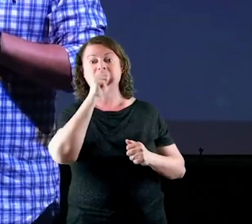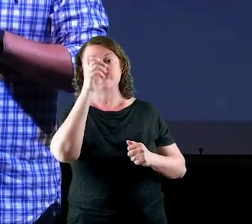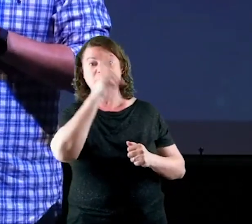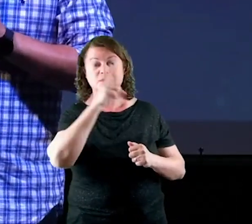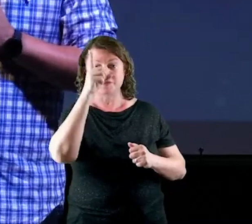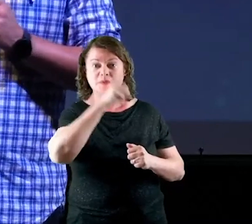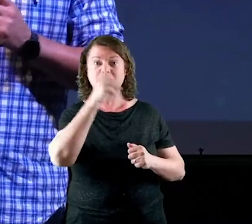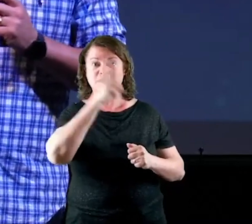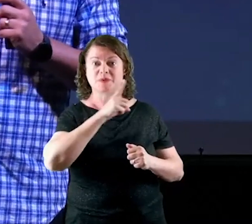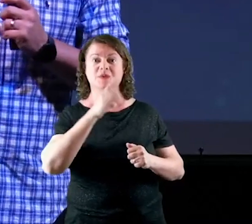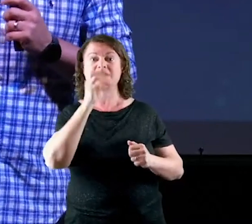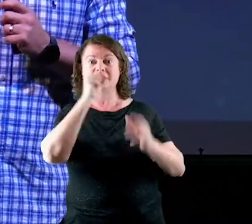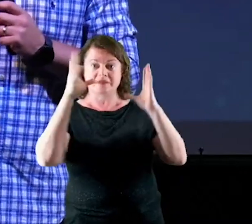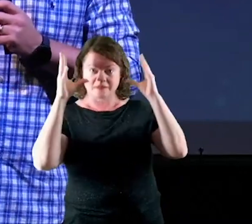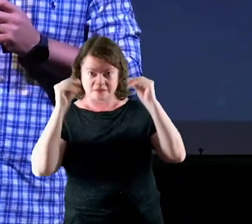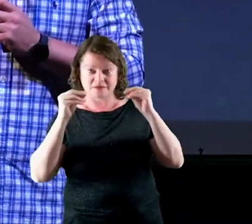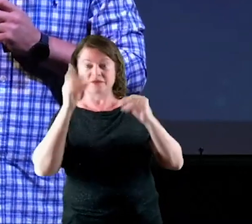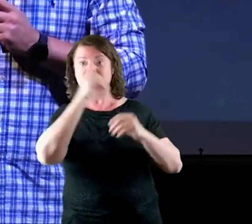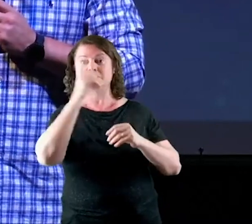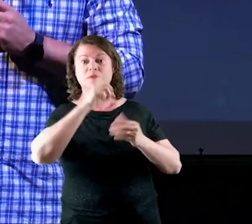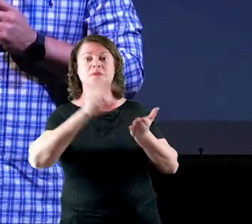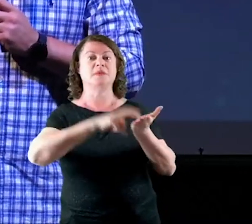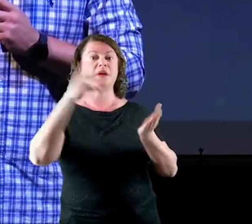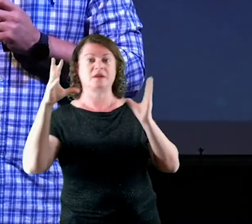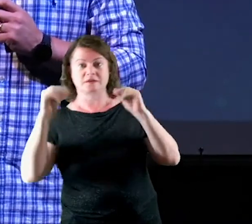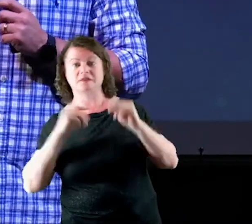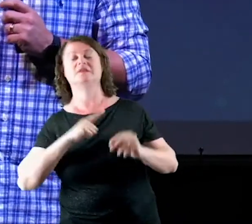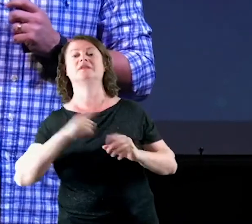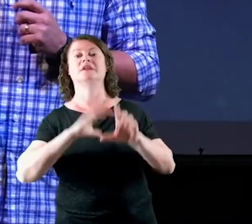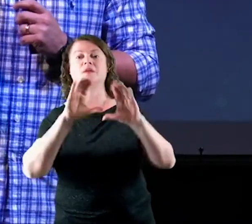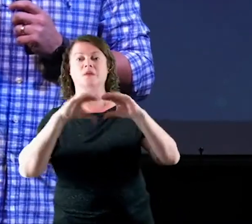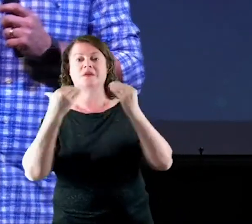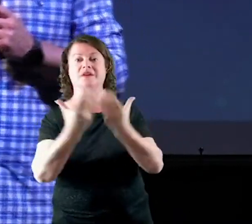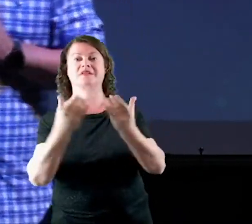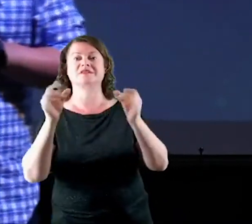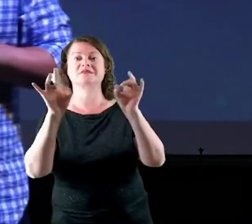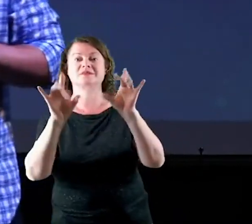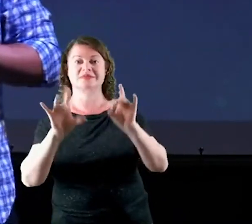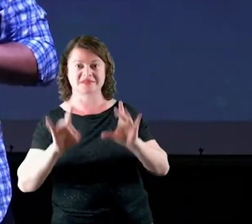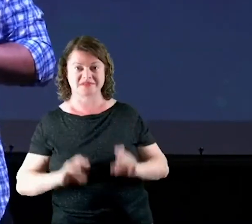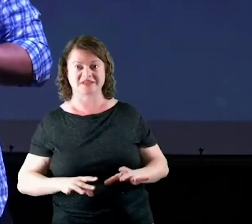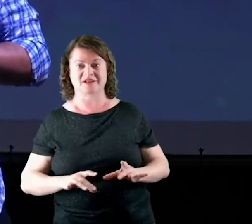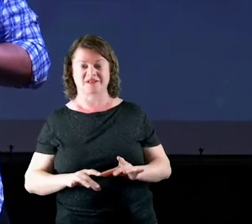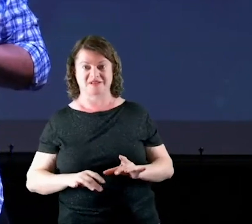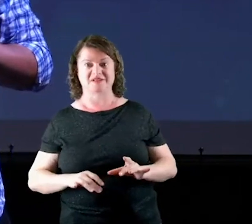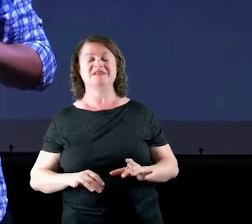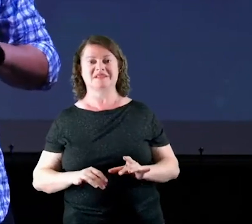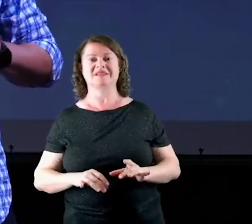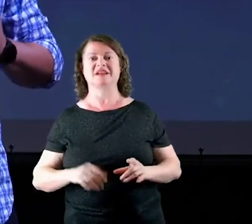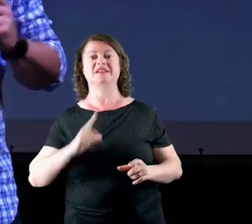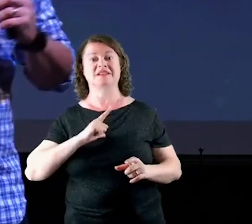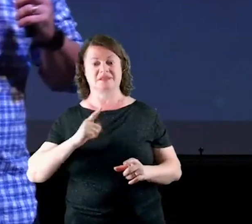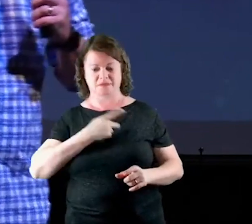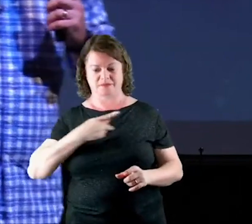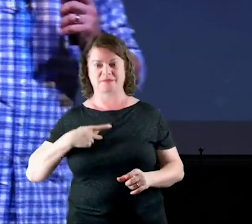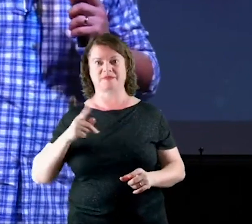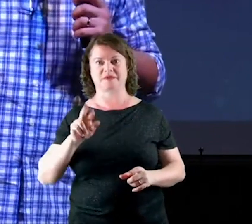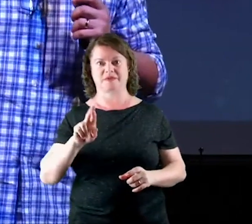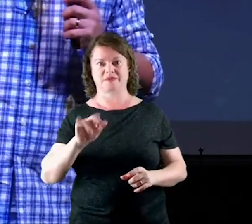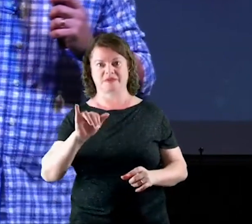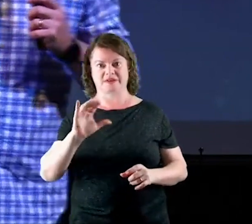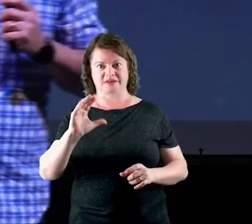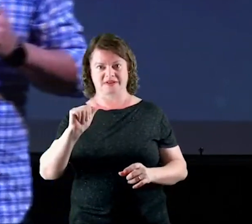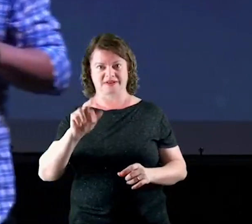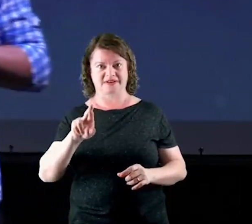time que se ganha não se mexe é mentira mexe teu time está ganhando de 3 mexe mas mexe 6 eu tenho experimentado isso